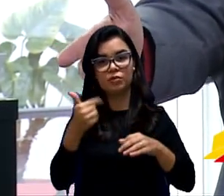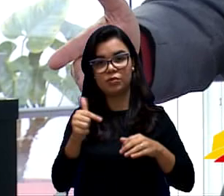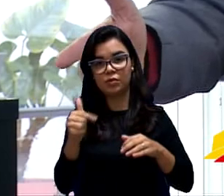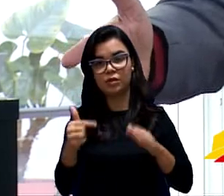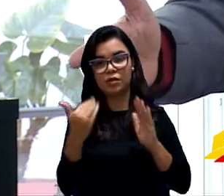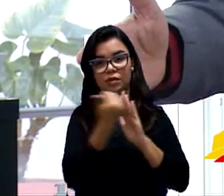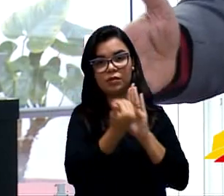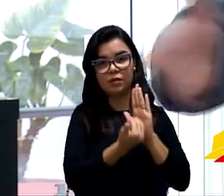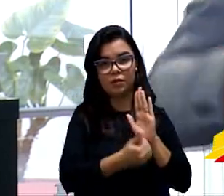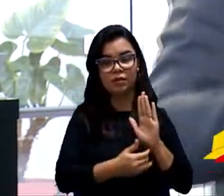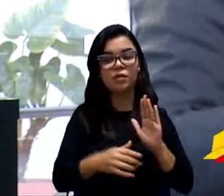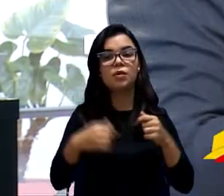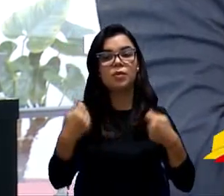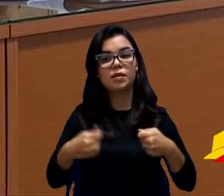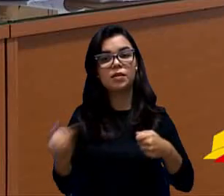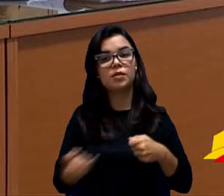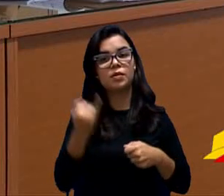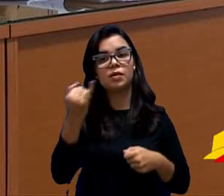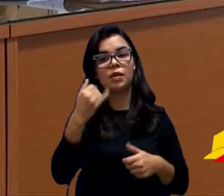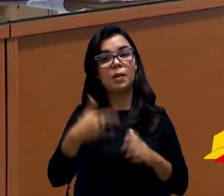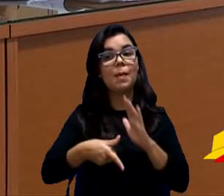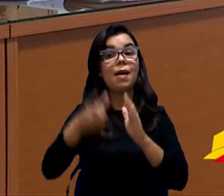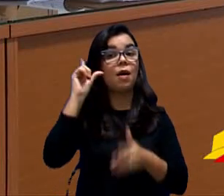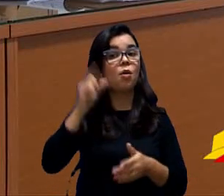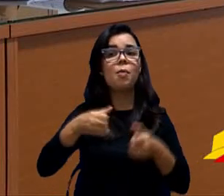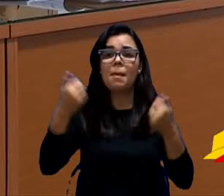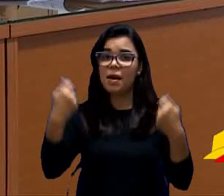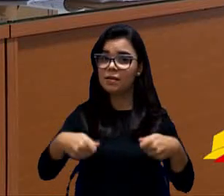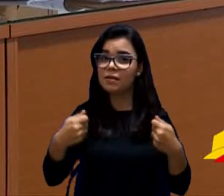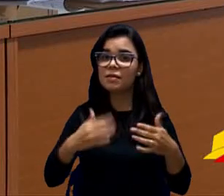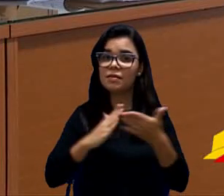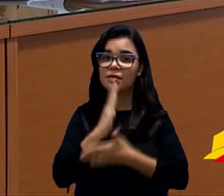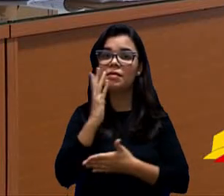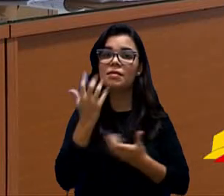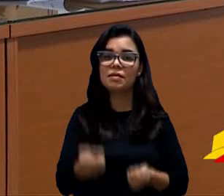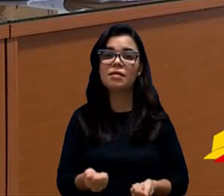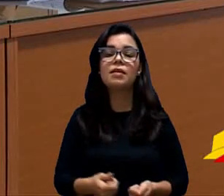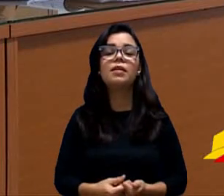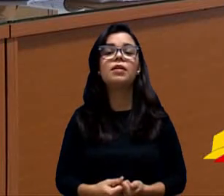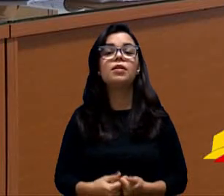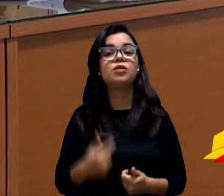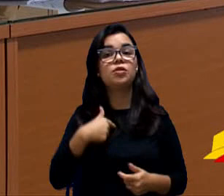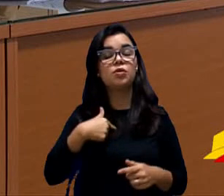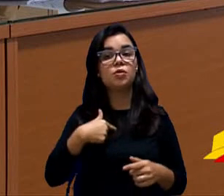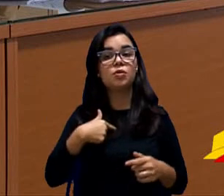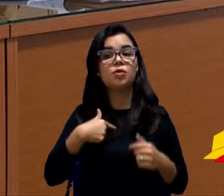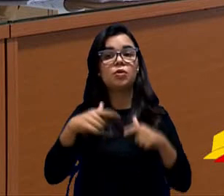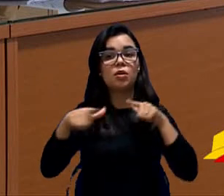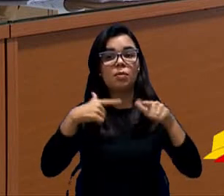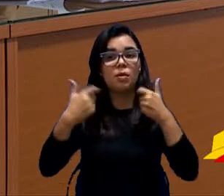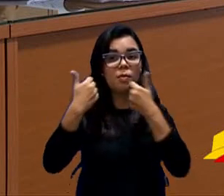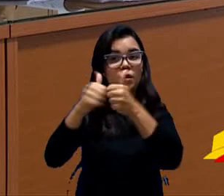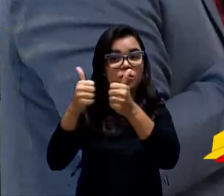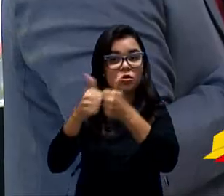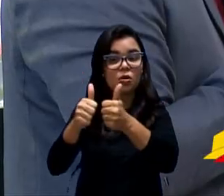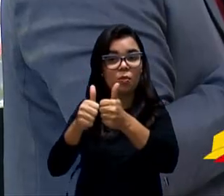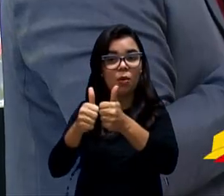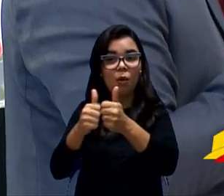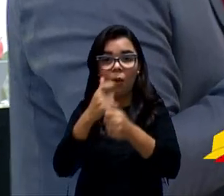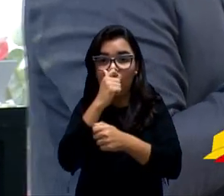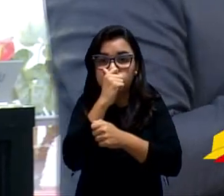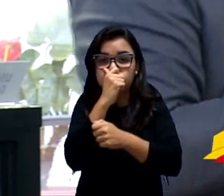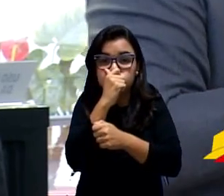Se eu precisar ficar aqui, se o trabalhador pega seu ônibus, Zaique, lotado, que nem uma lata de sardinha,